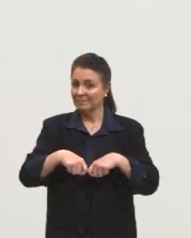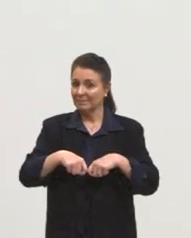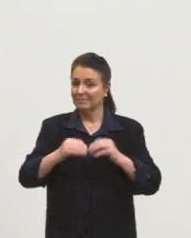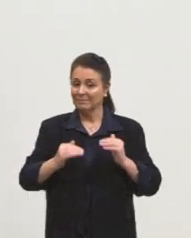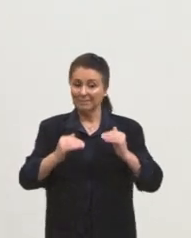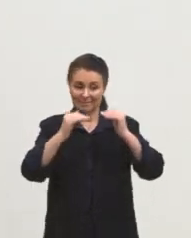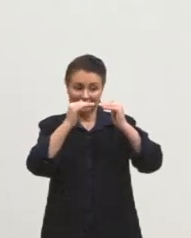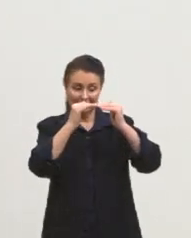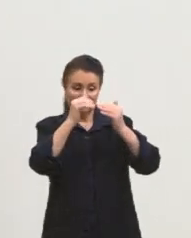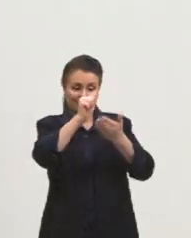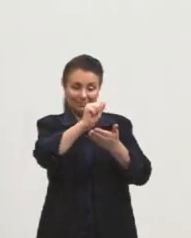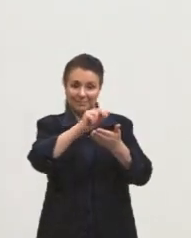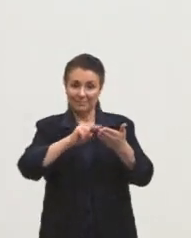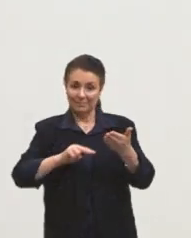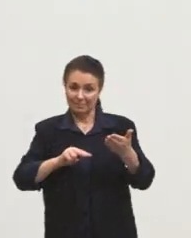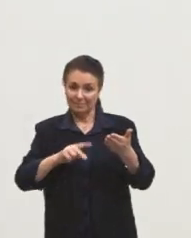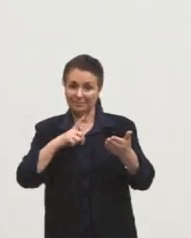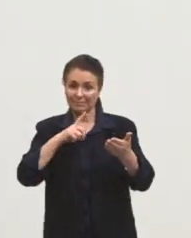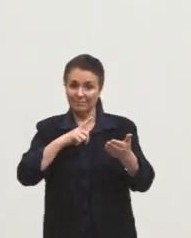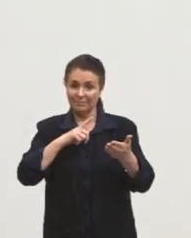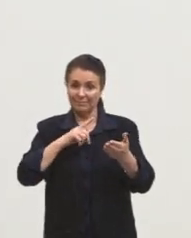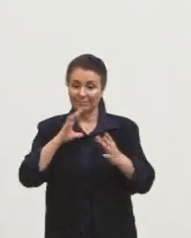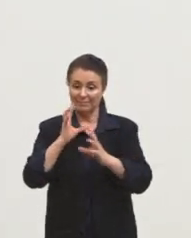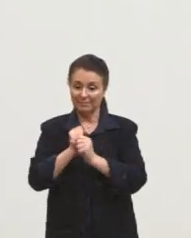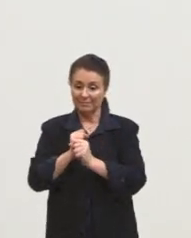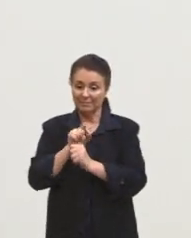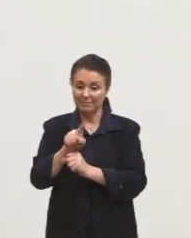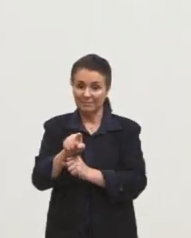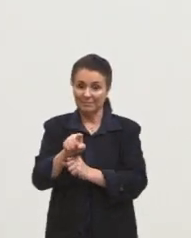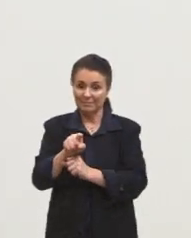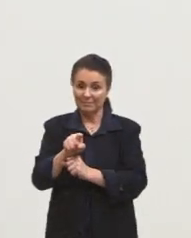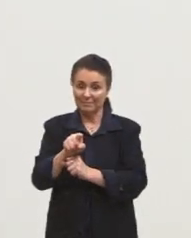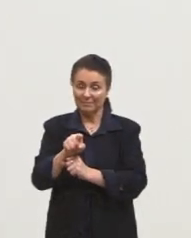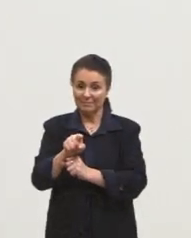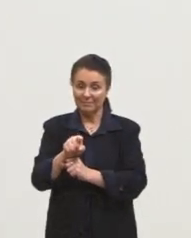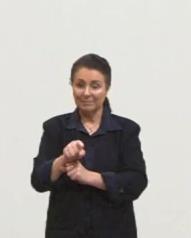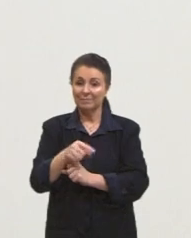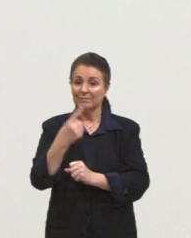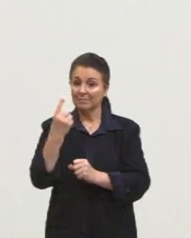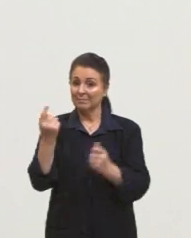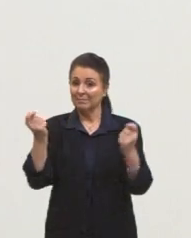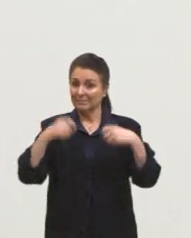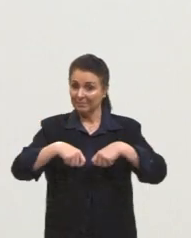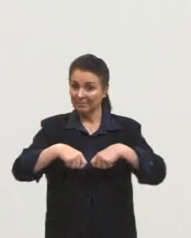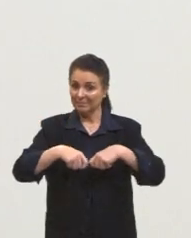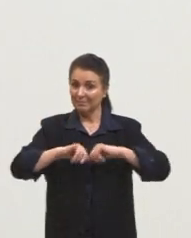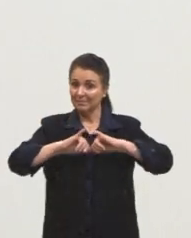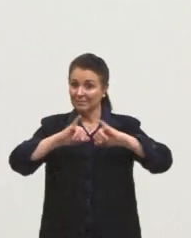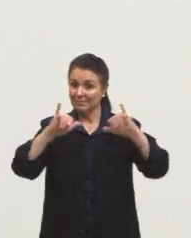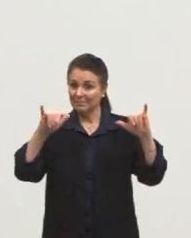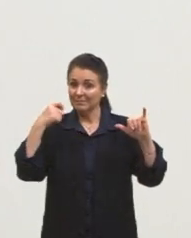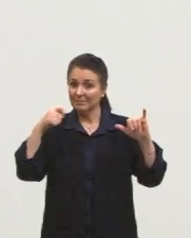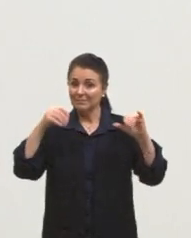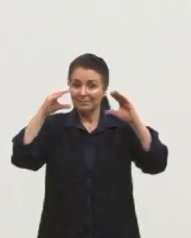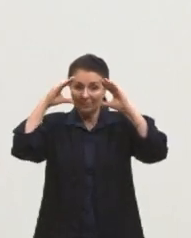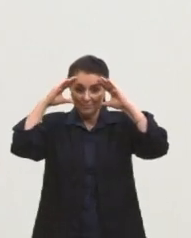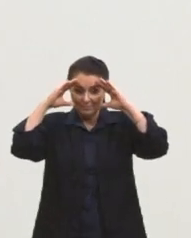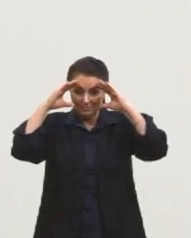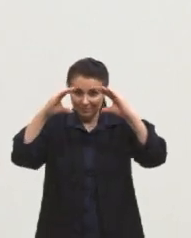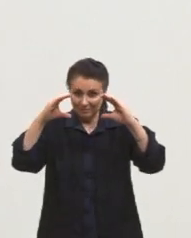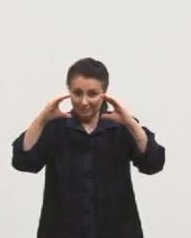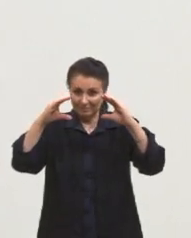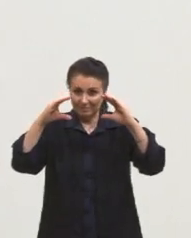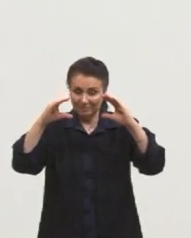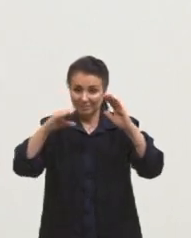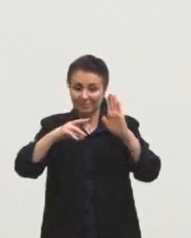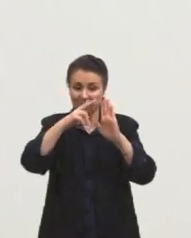de correção para que tu tenha tua nota mil lá garantida. E uma dessas competências diz que tu precisa respeitar a norma